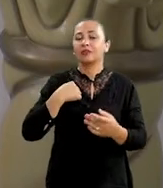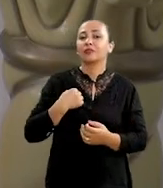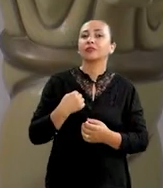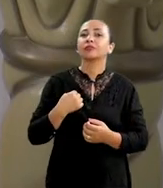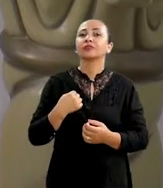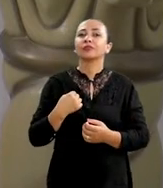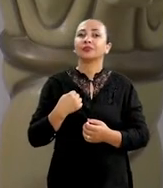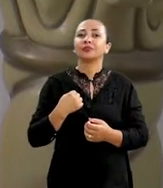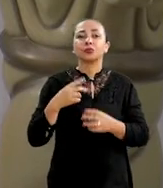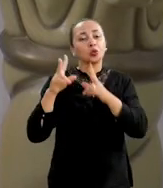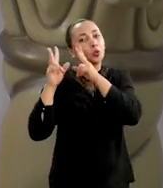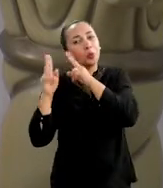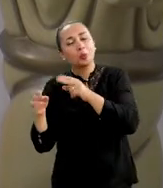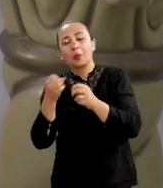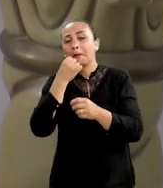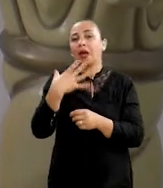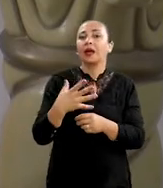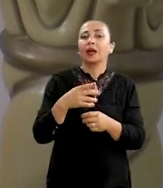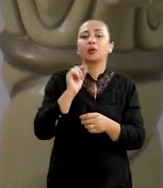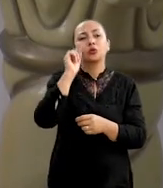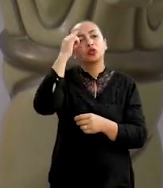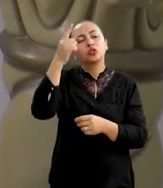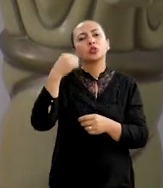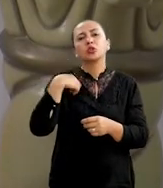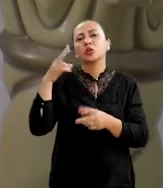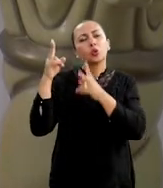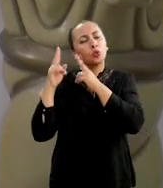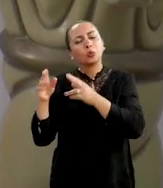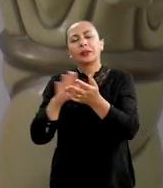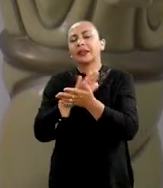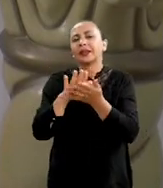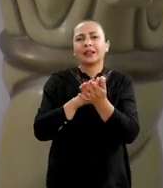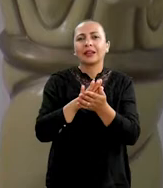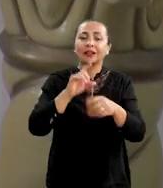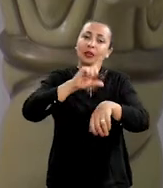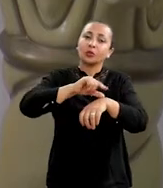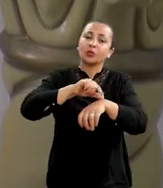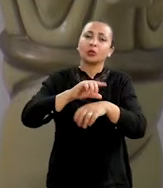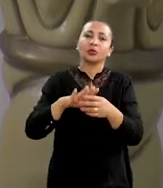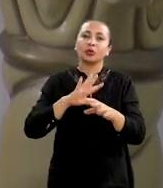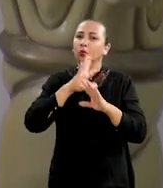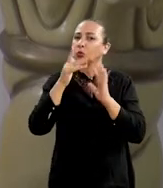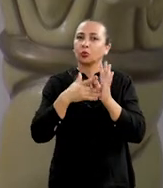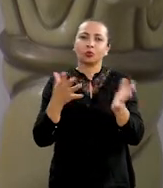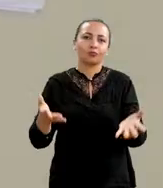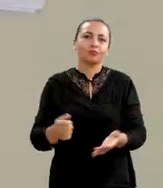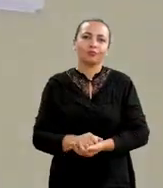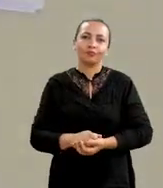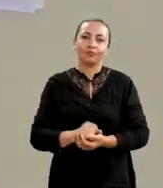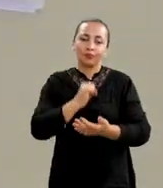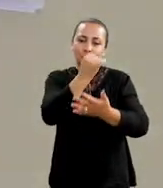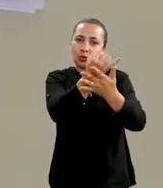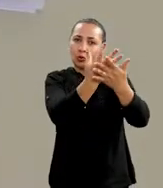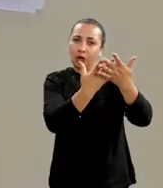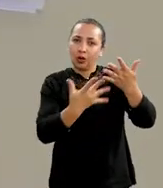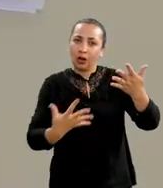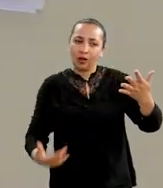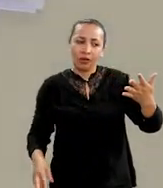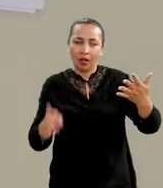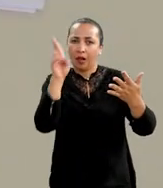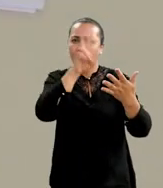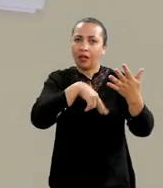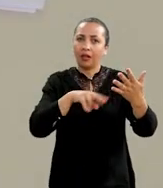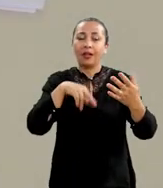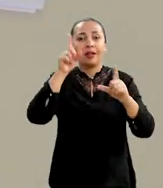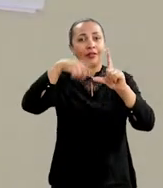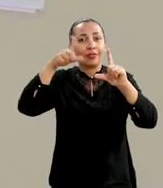que eu dormi bem, o dia que eu não dormi, as horas, de tudinho. Esse relatório é